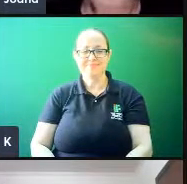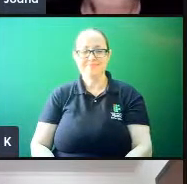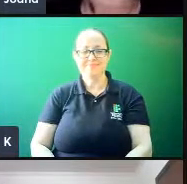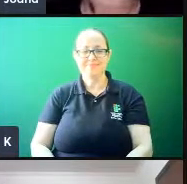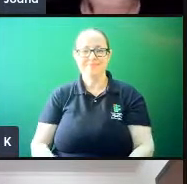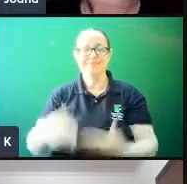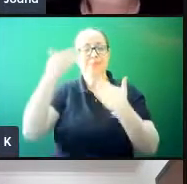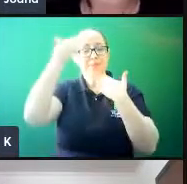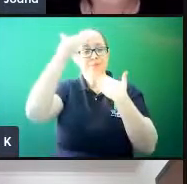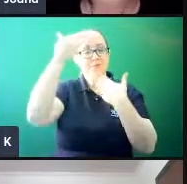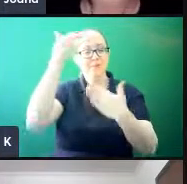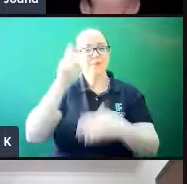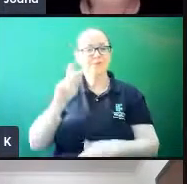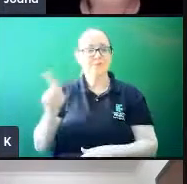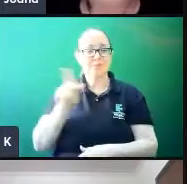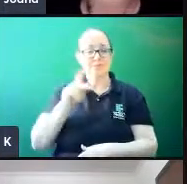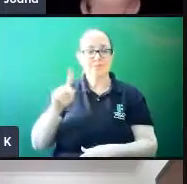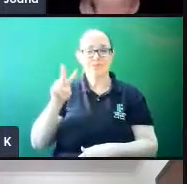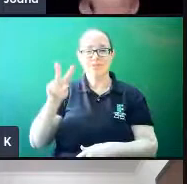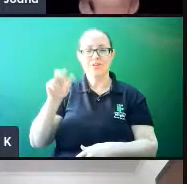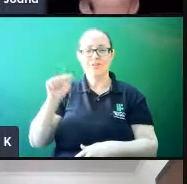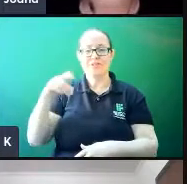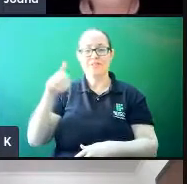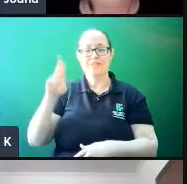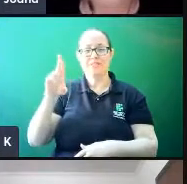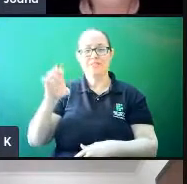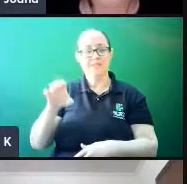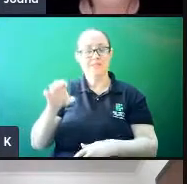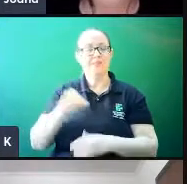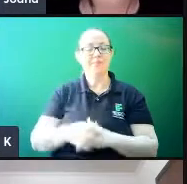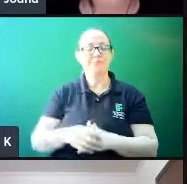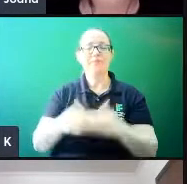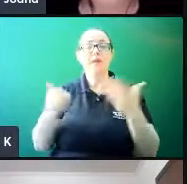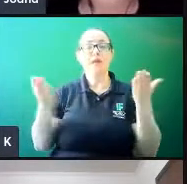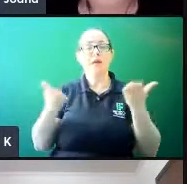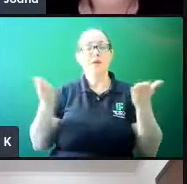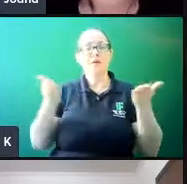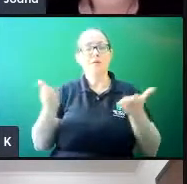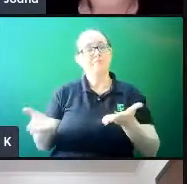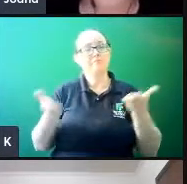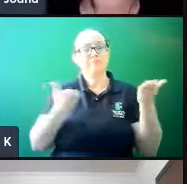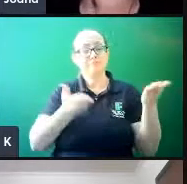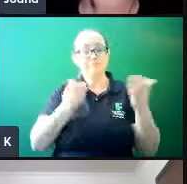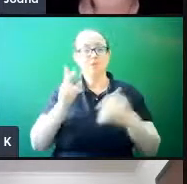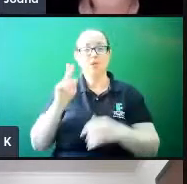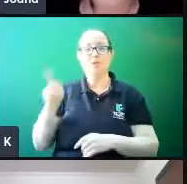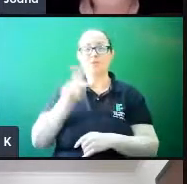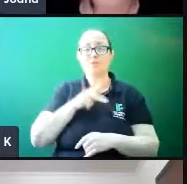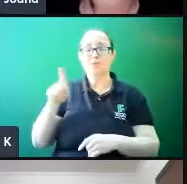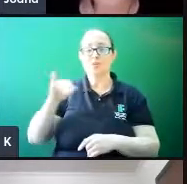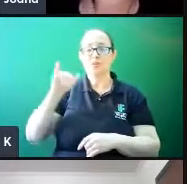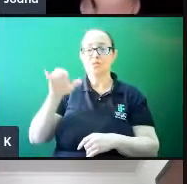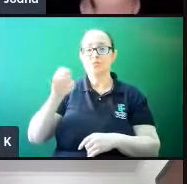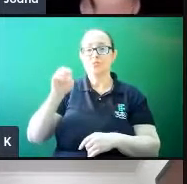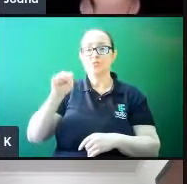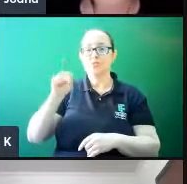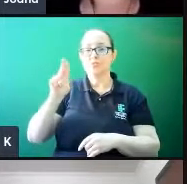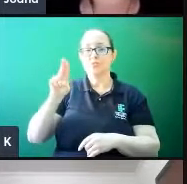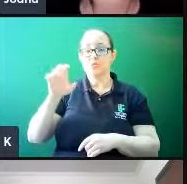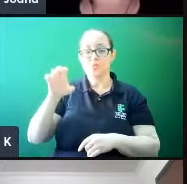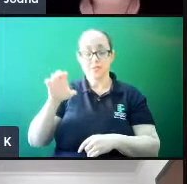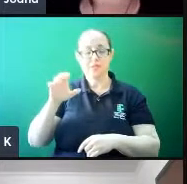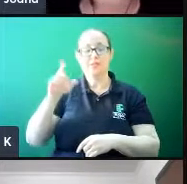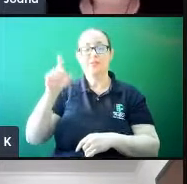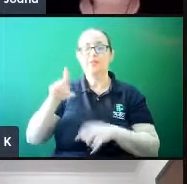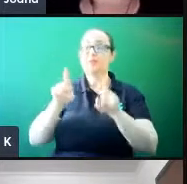Obrigada, professor Vandré, pela sua fala. Neste momento, então, eu passo a palavra ao professor Josué Vogel, que também é co-coordenador